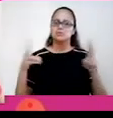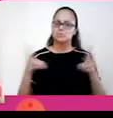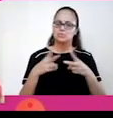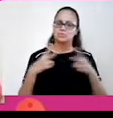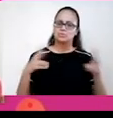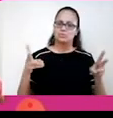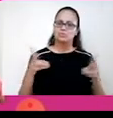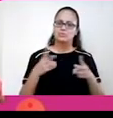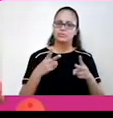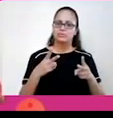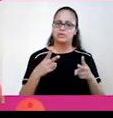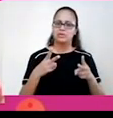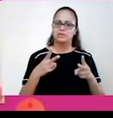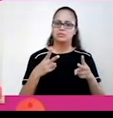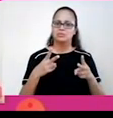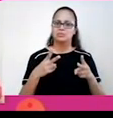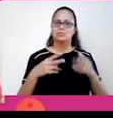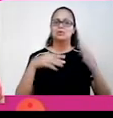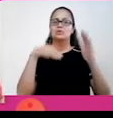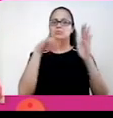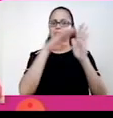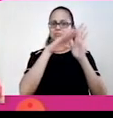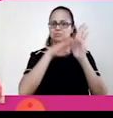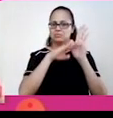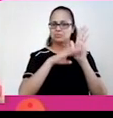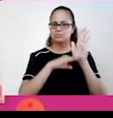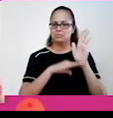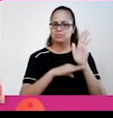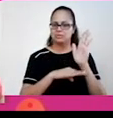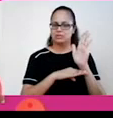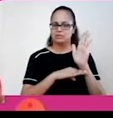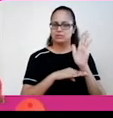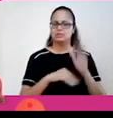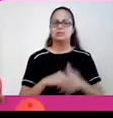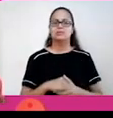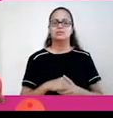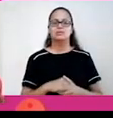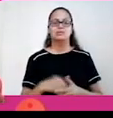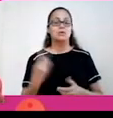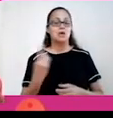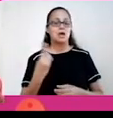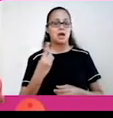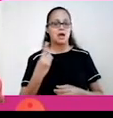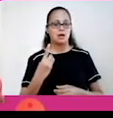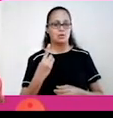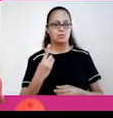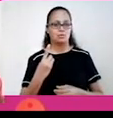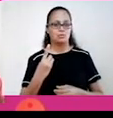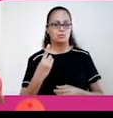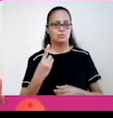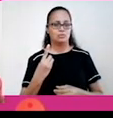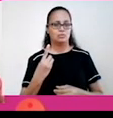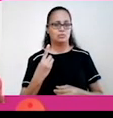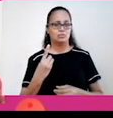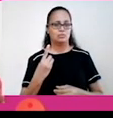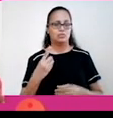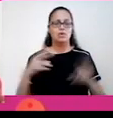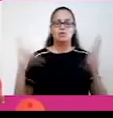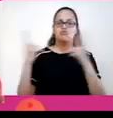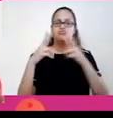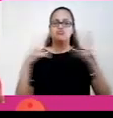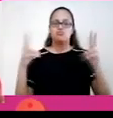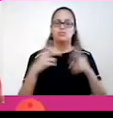classificação, assim como o terremoto, que a gente ouve falar muito na TV, tem as escalas também. Então, a categoria 1, são quando os